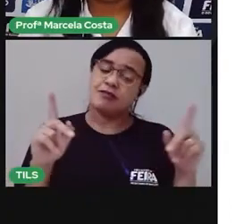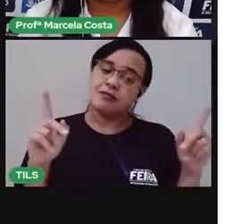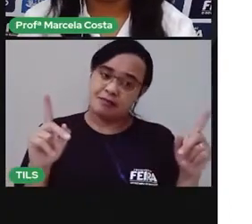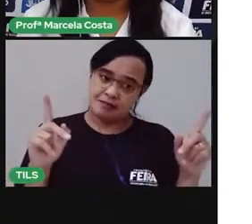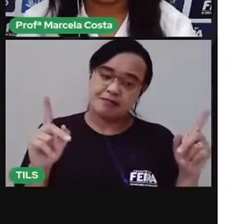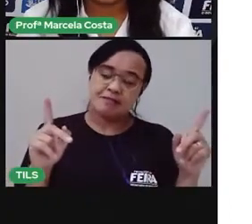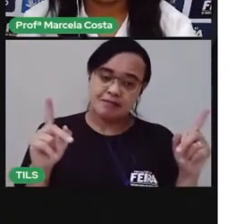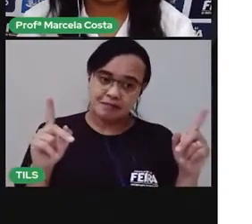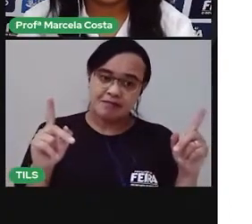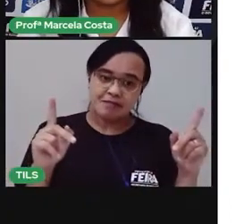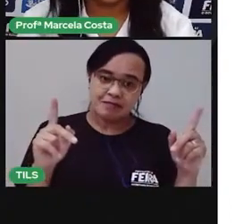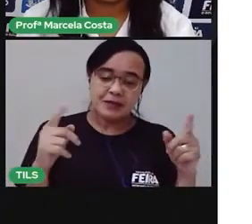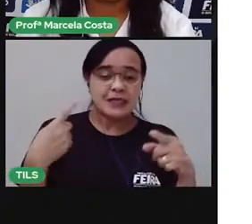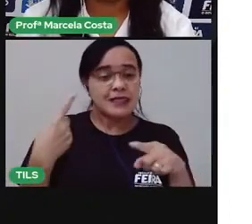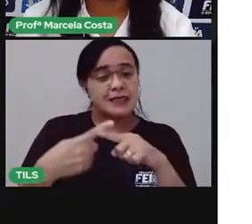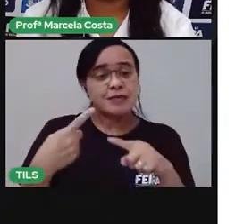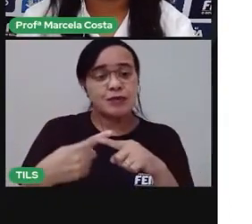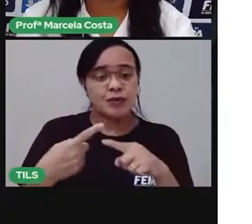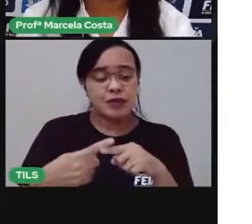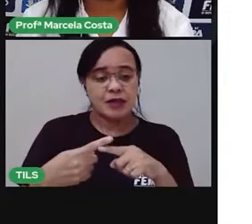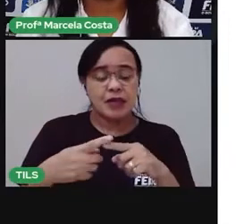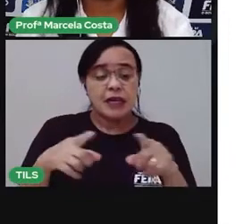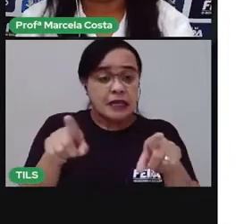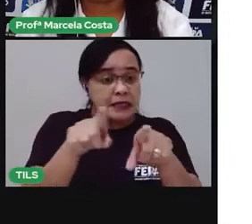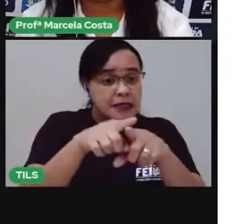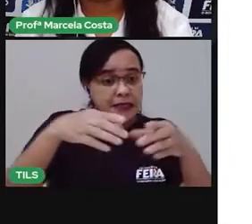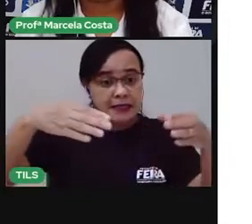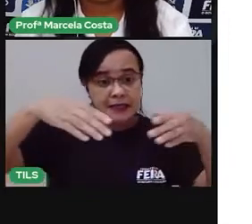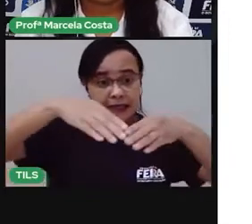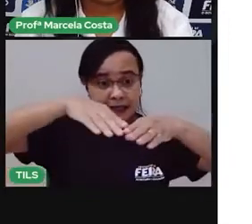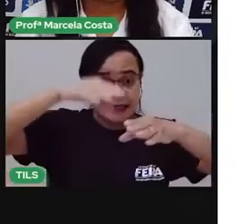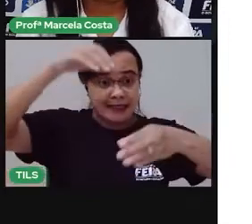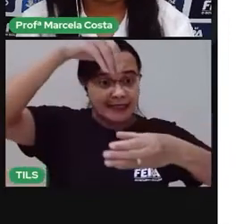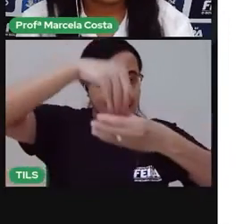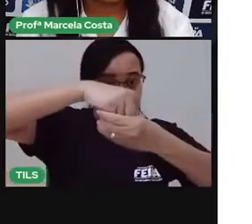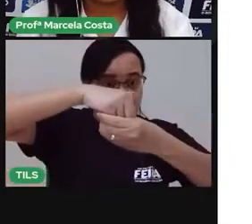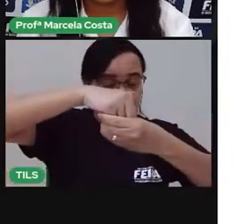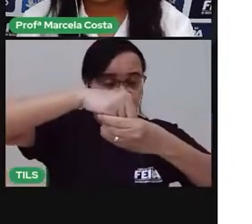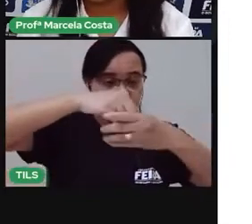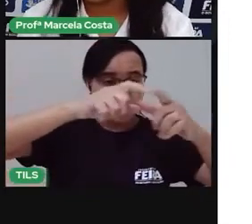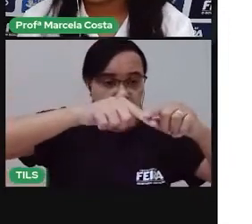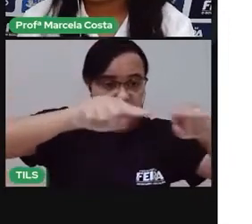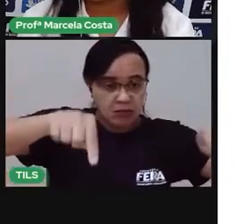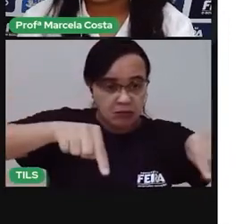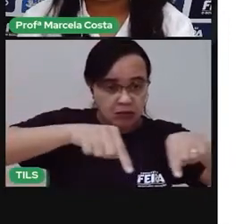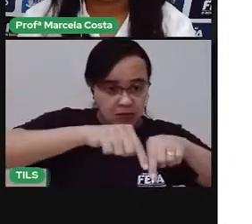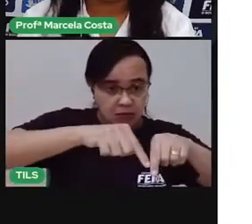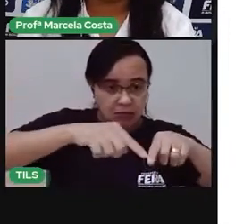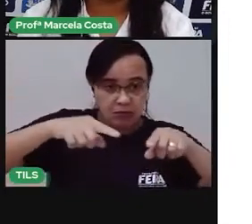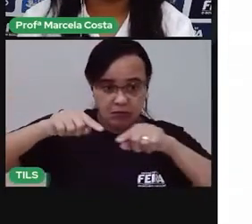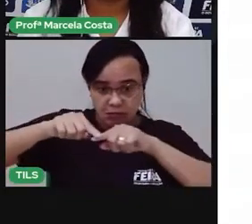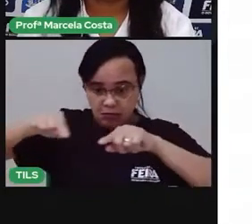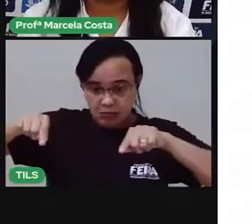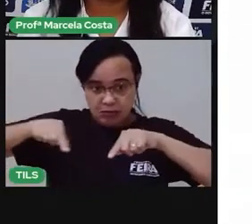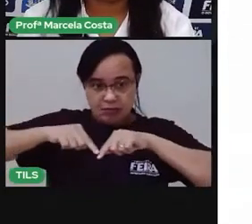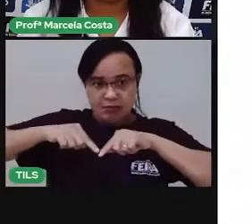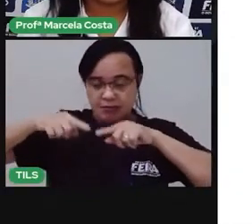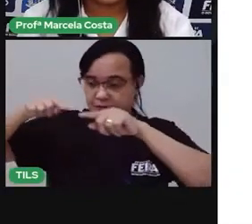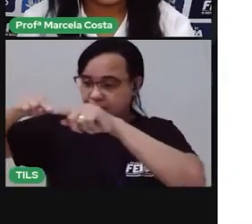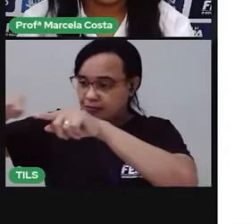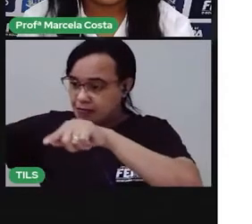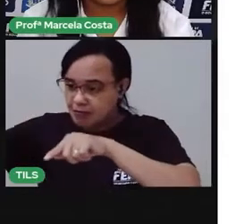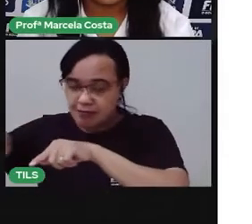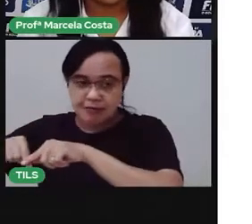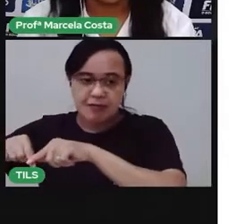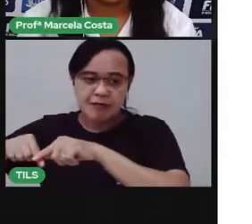E a divisão interna desse espaço também é diferente. Ela, dentro das Ocas, as casas não são divididas por